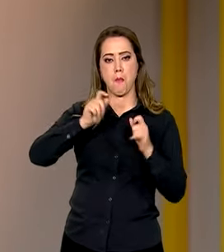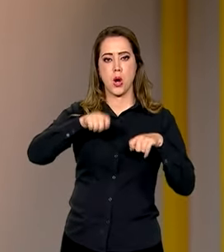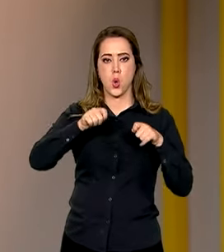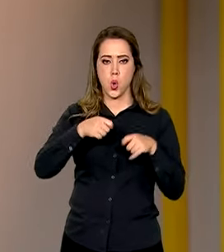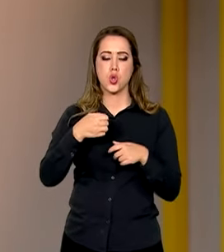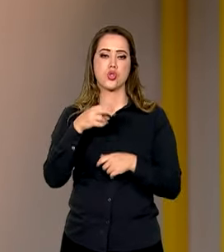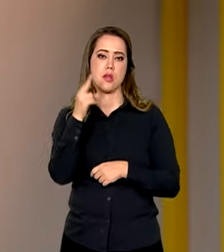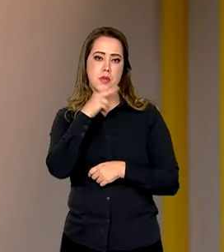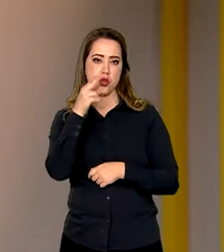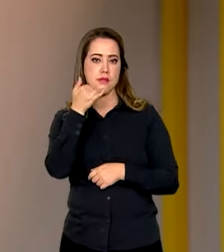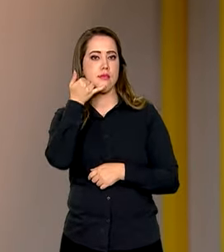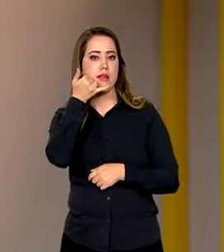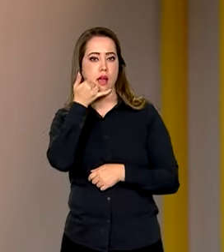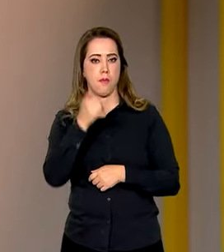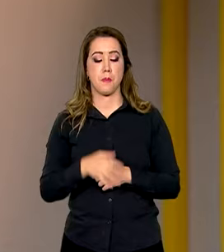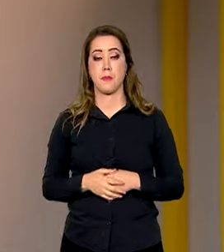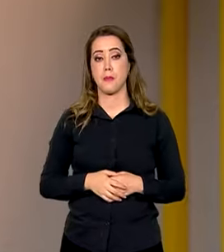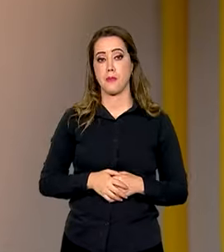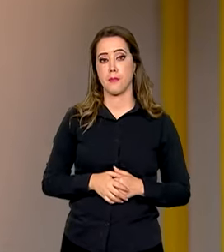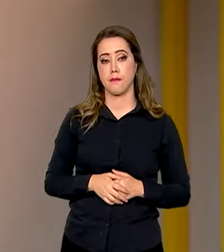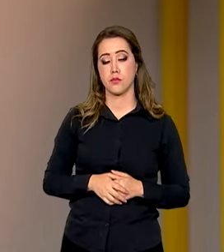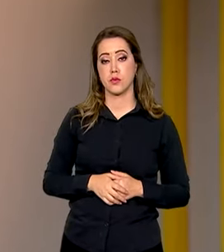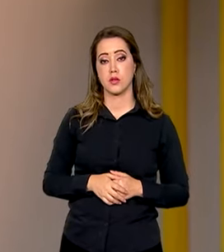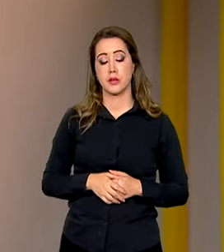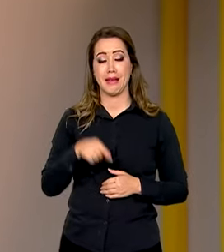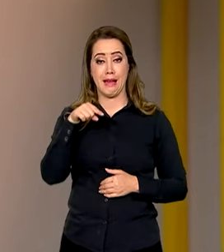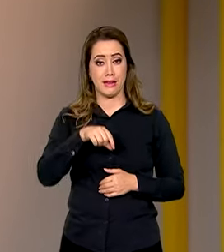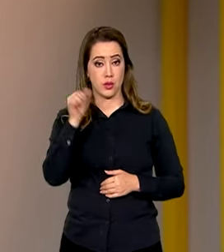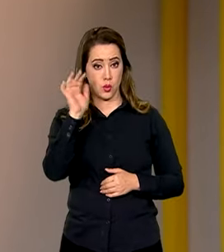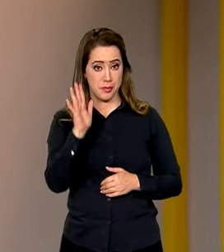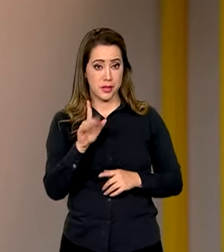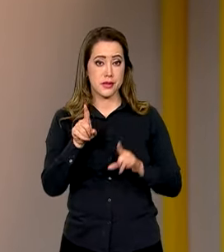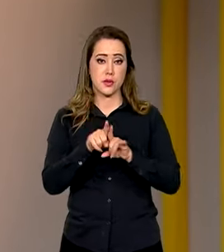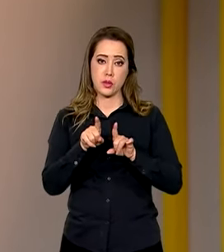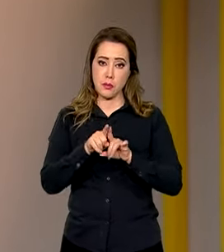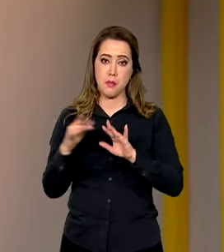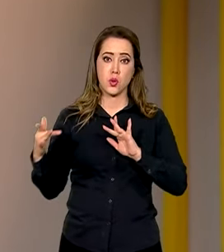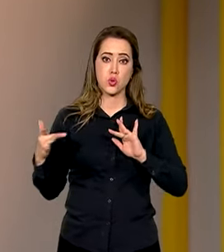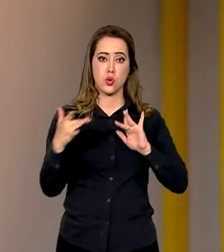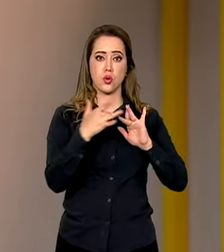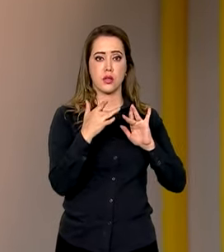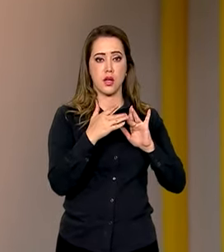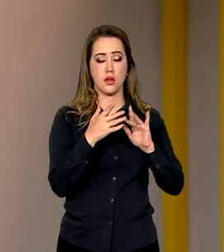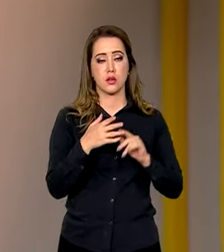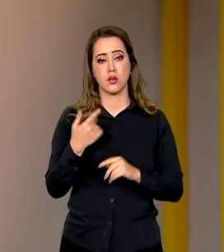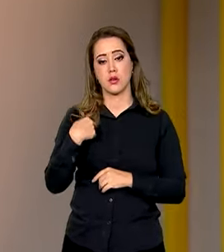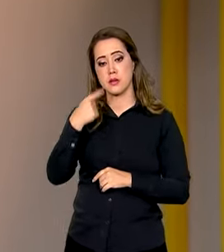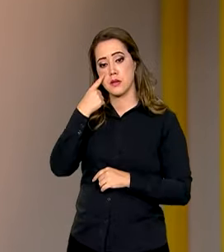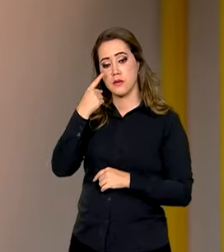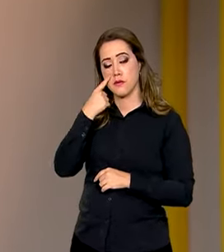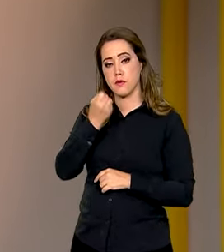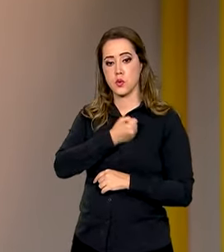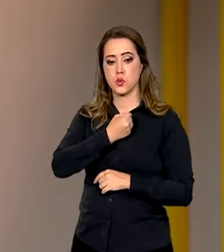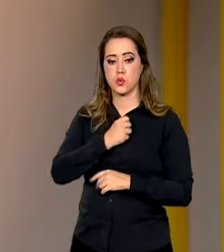emergência. O plantão do Itamaraty no Brasil também pode ser contatado. Os telefones aparecem aí na sua tela.